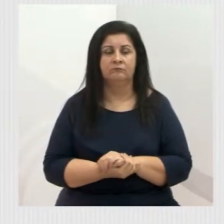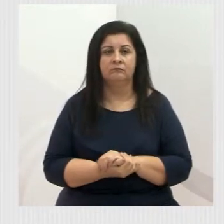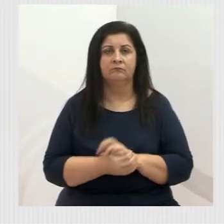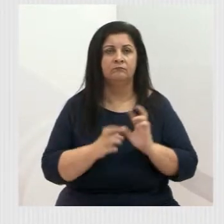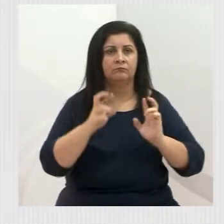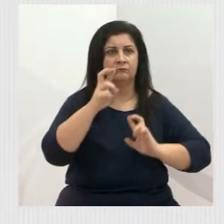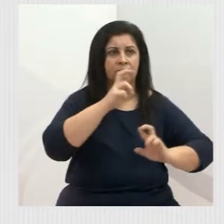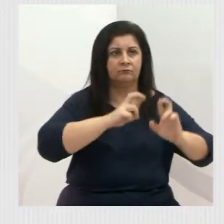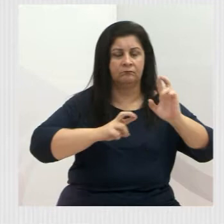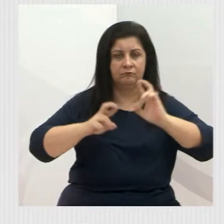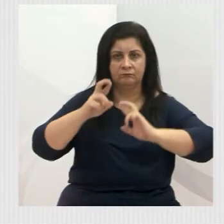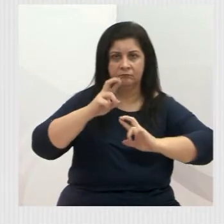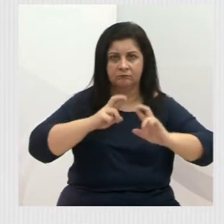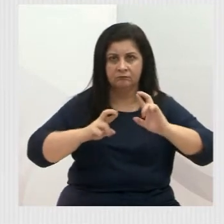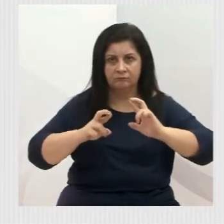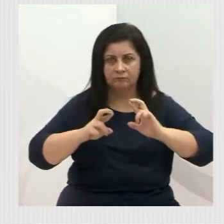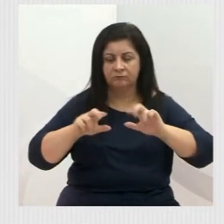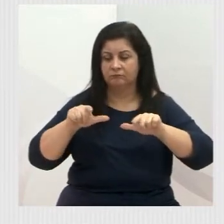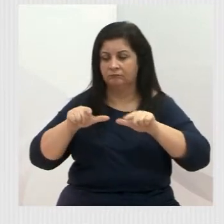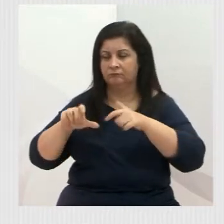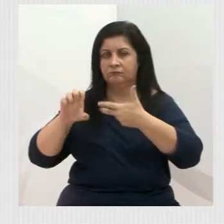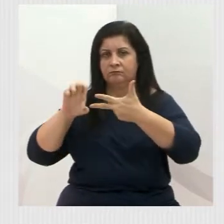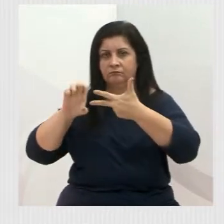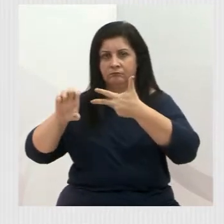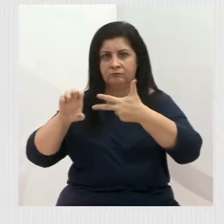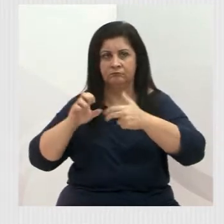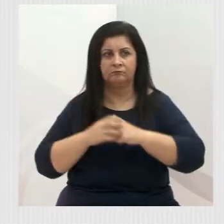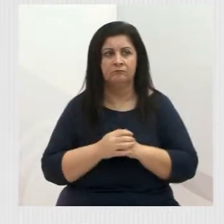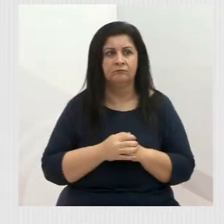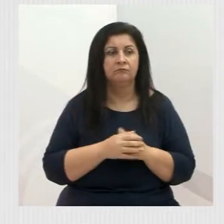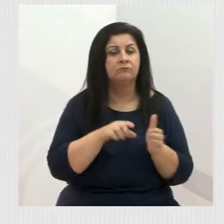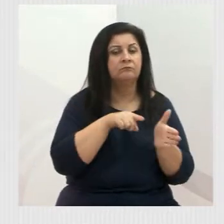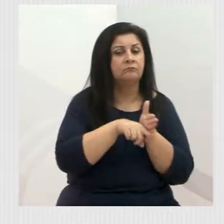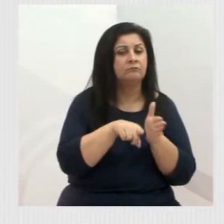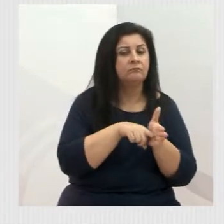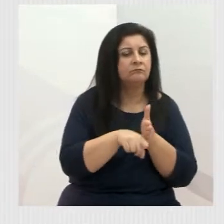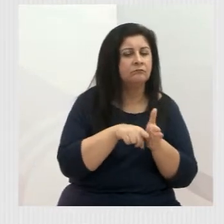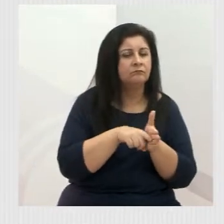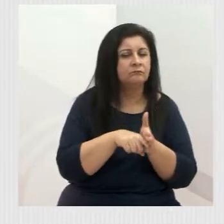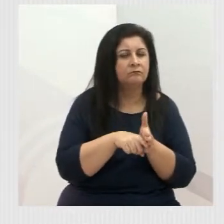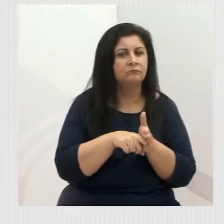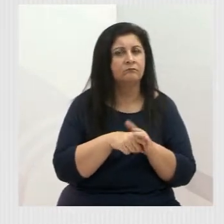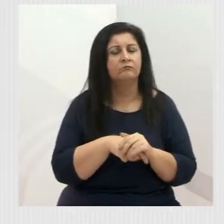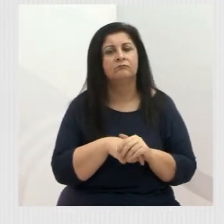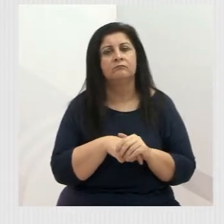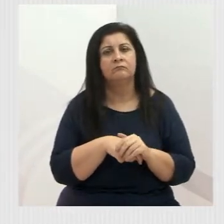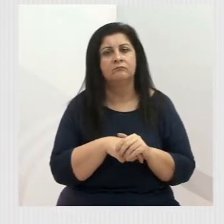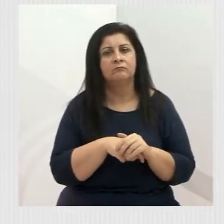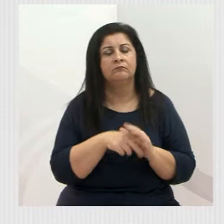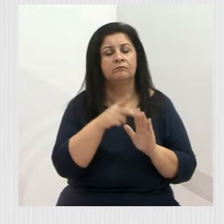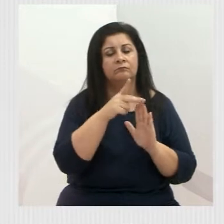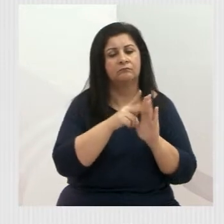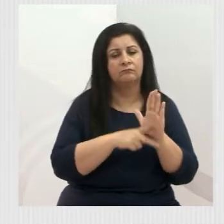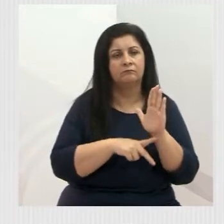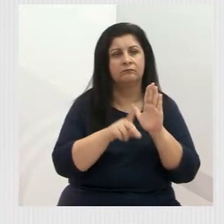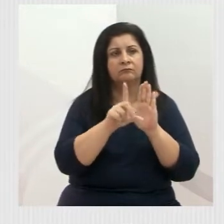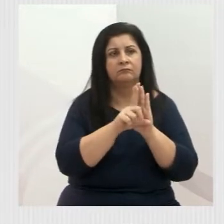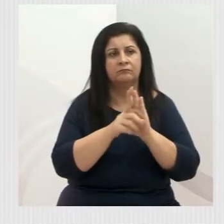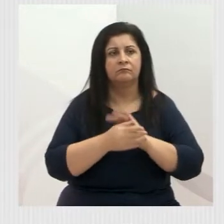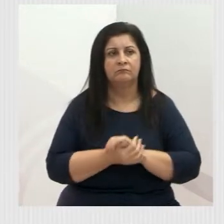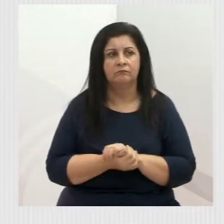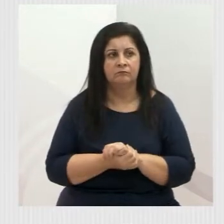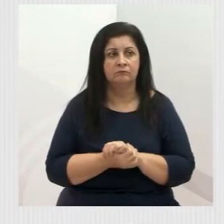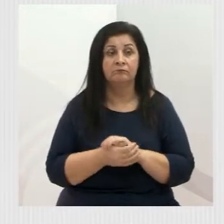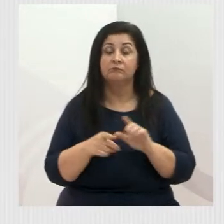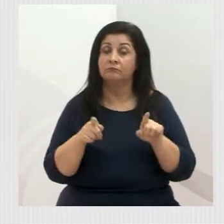Fiscalizamos os atos do Executivo, estudamos e analisamos projetos legislativos e